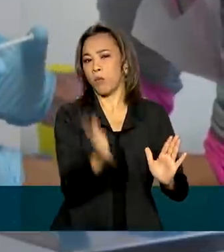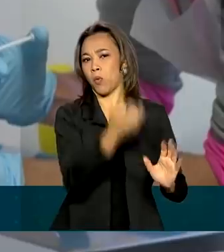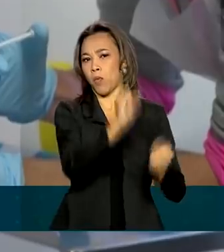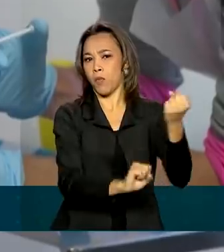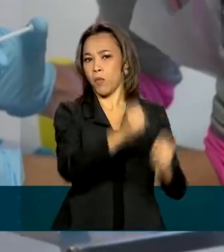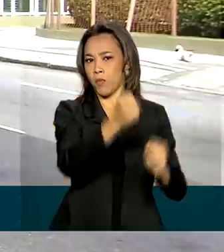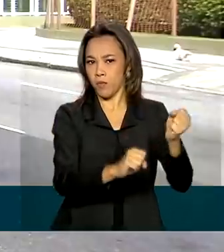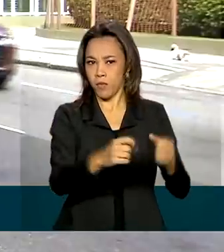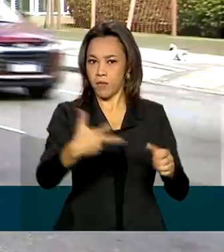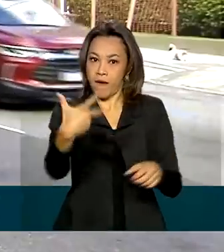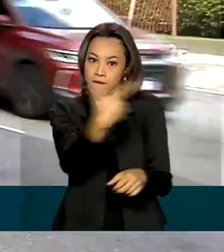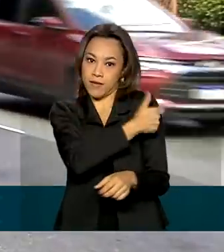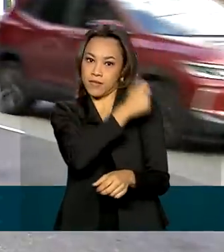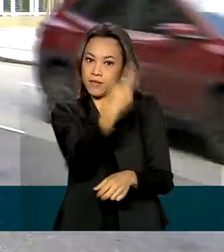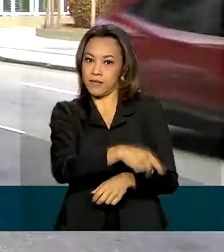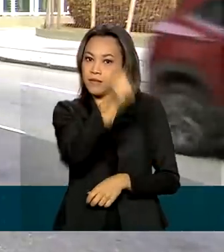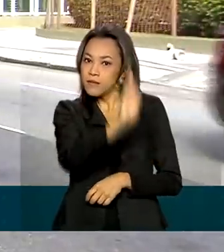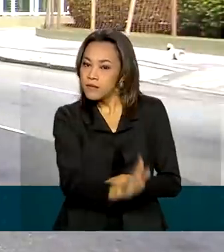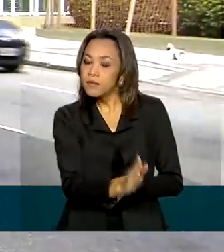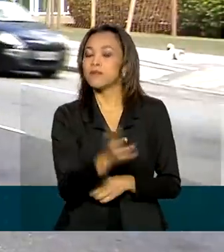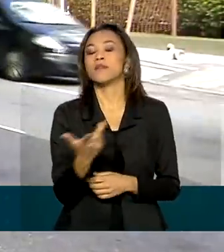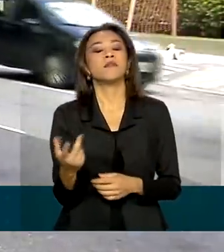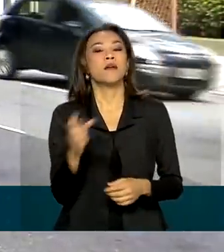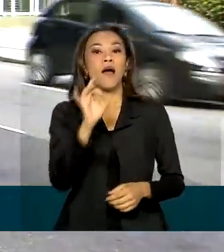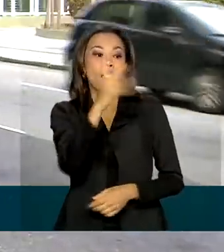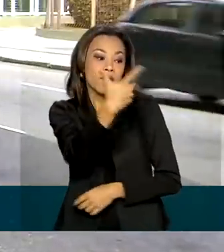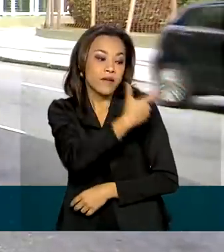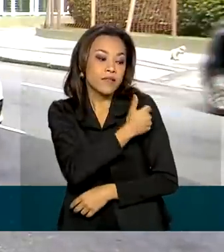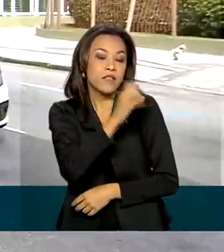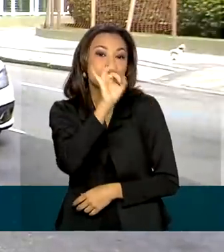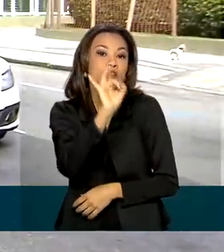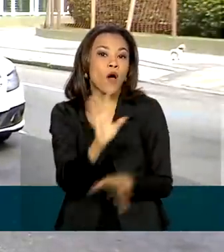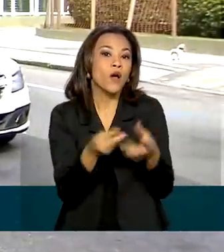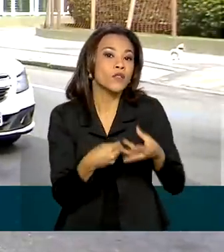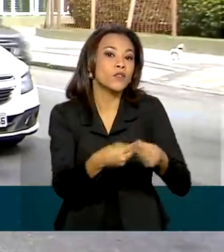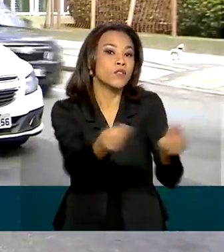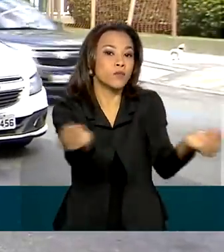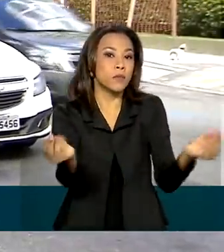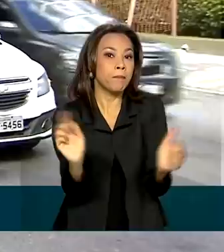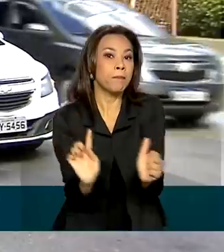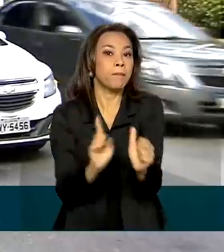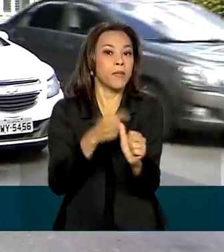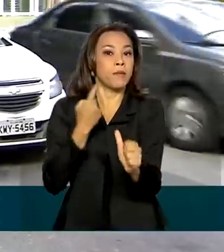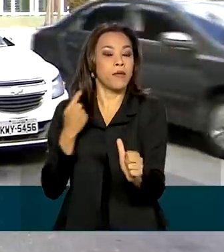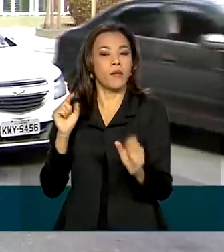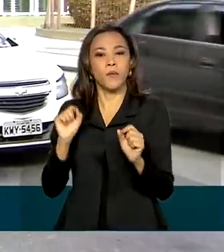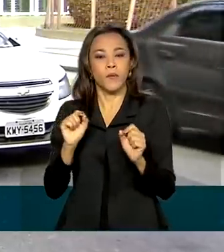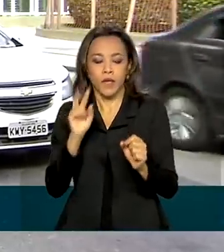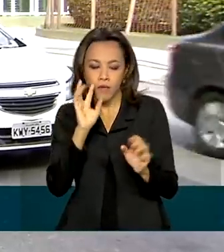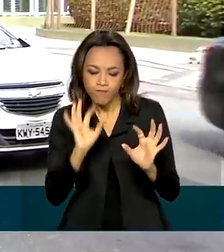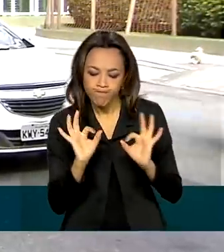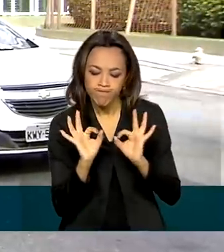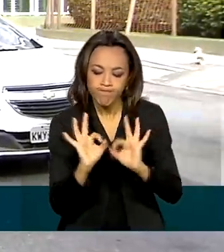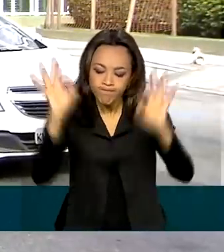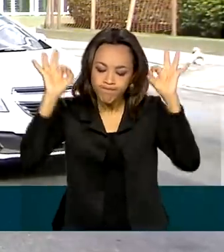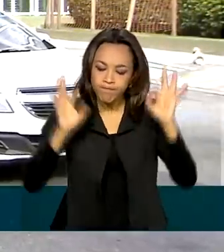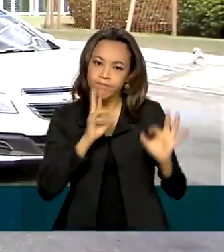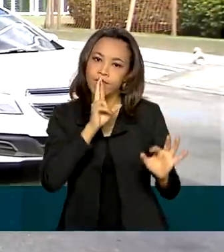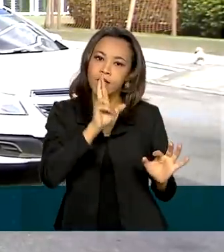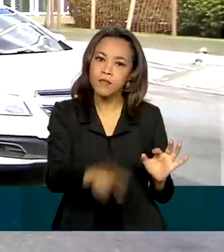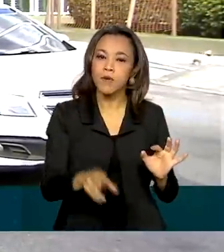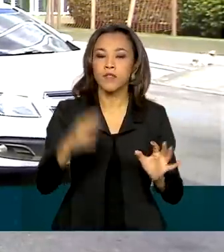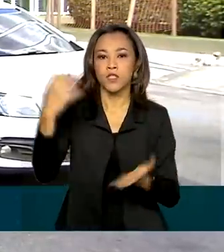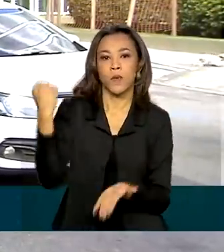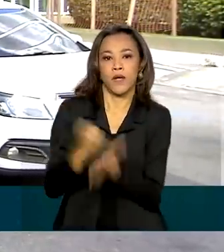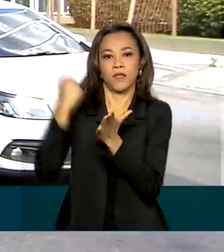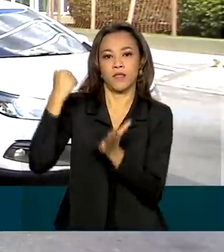Importante destacar também que a vacina só pode ser distribuída depois da confirmação dos resultados e da obtenção do registro na